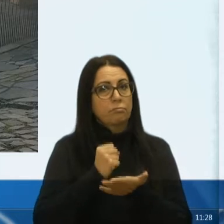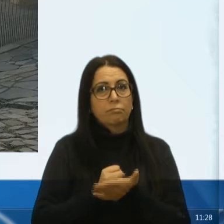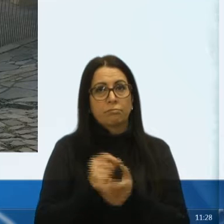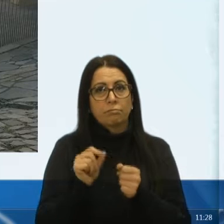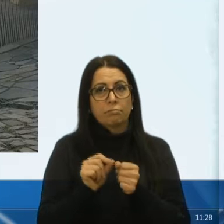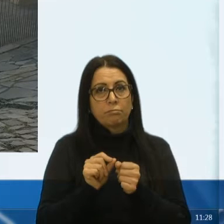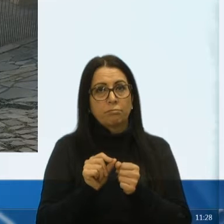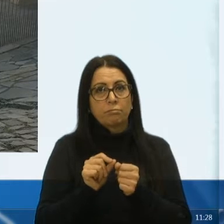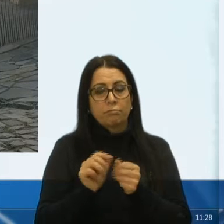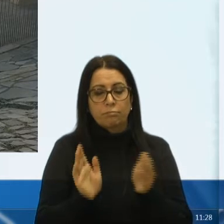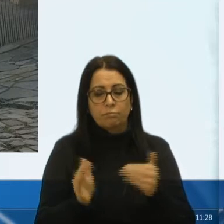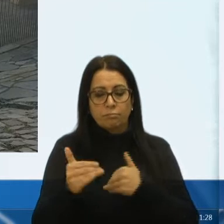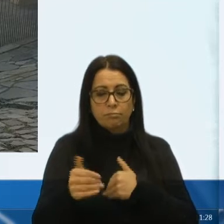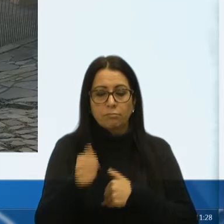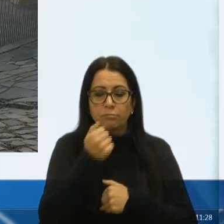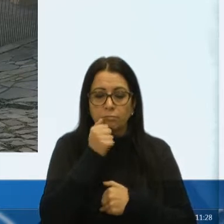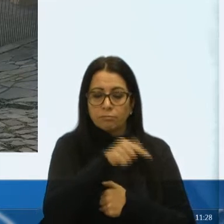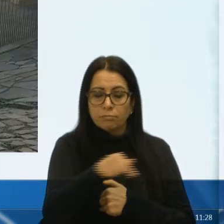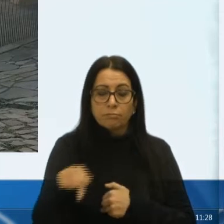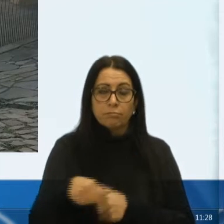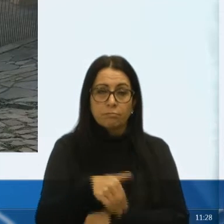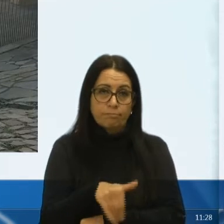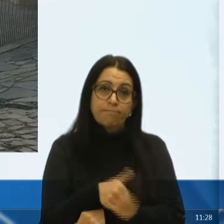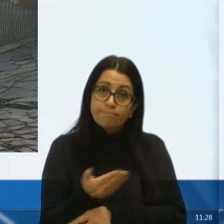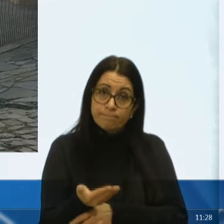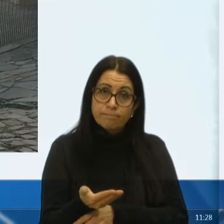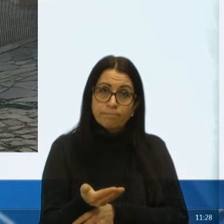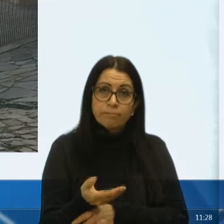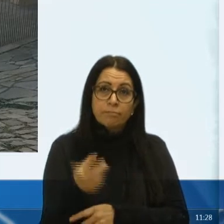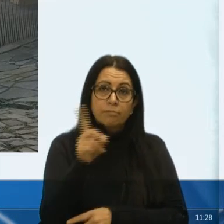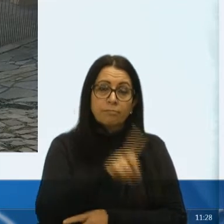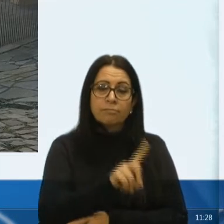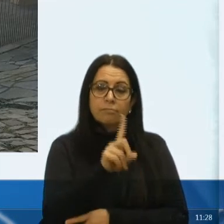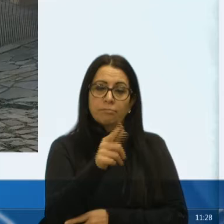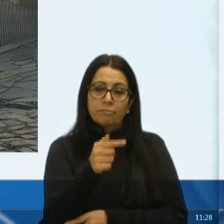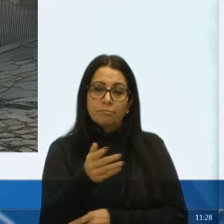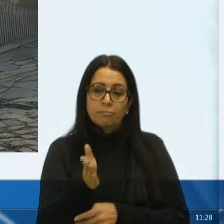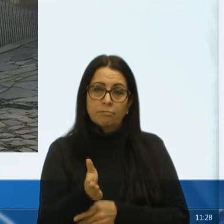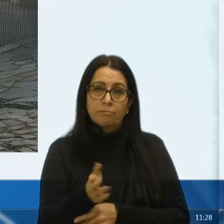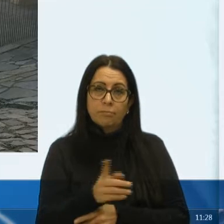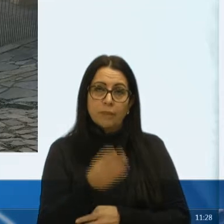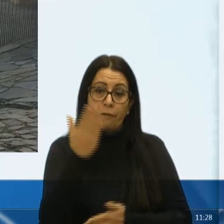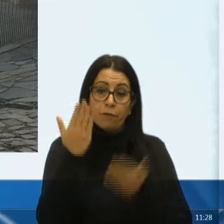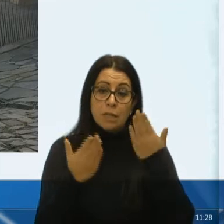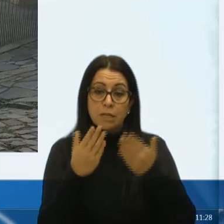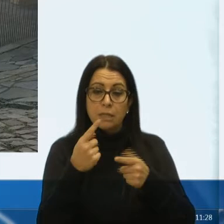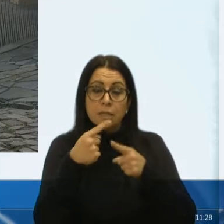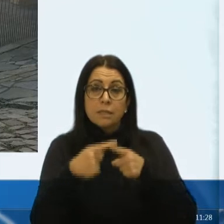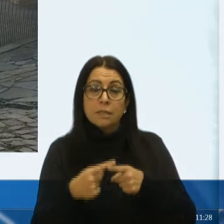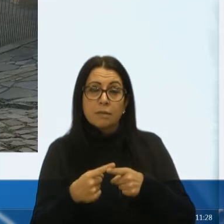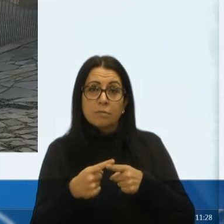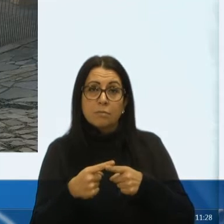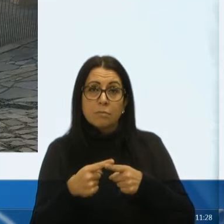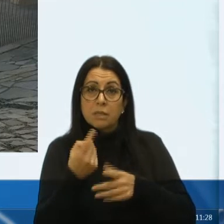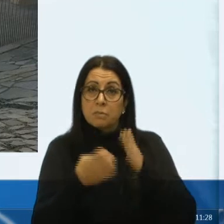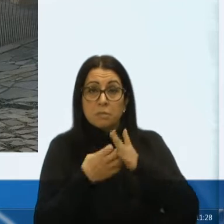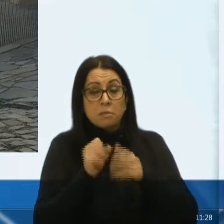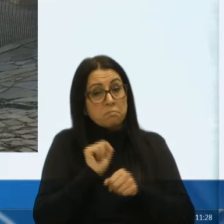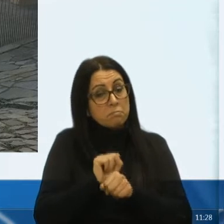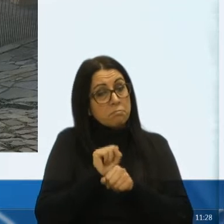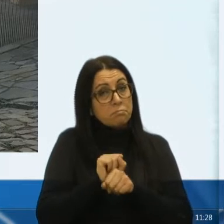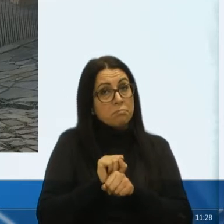fazer a colocação no calçamento. Então, dia 17 agora vai ter a licitação, esperamos aí